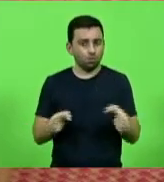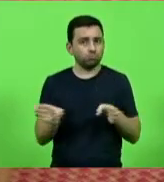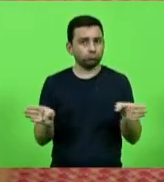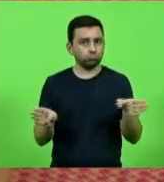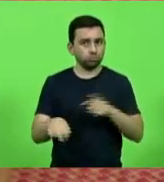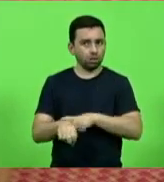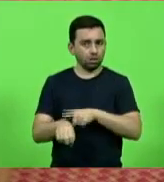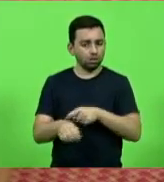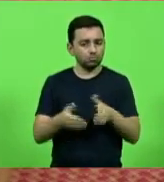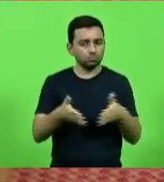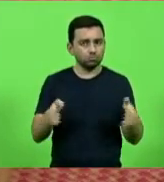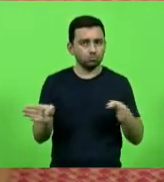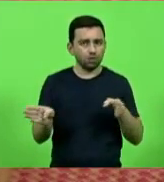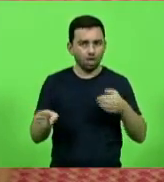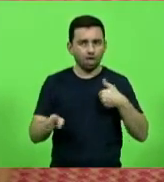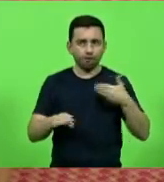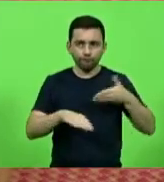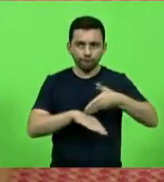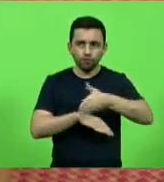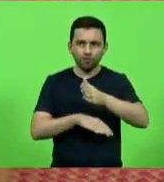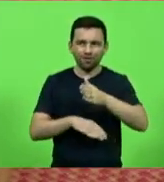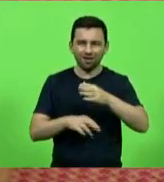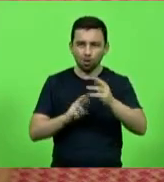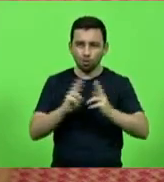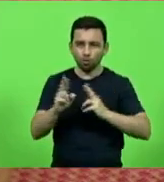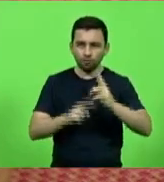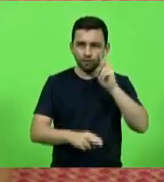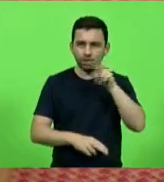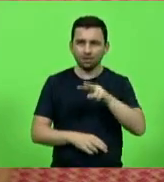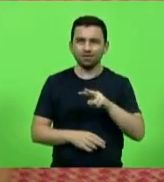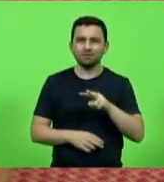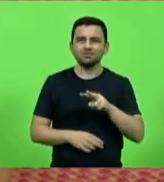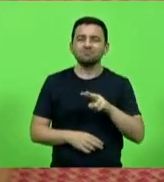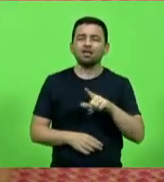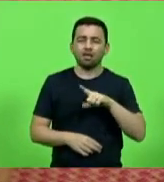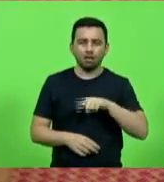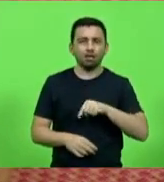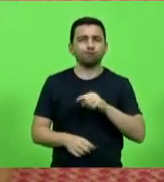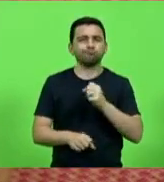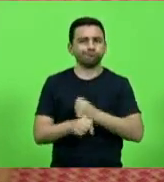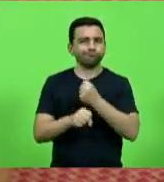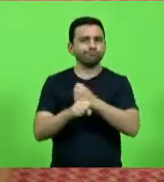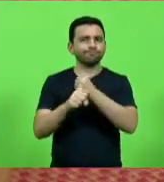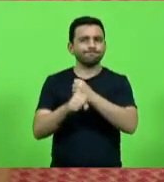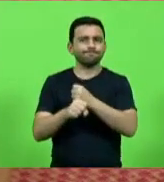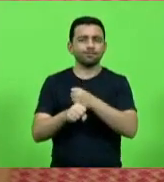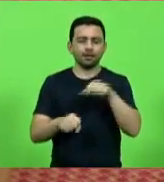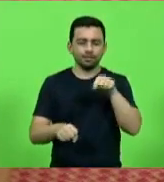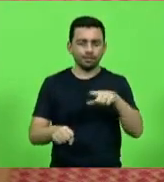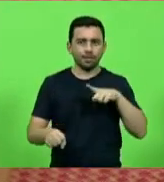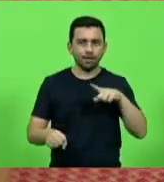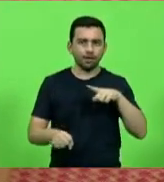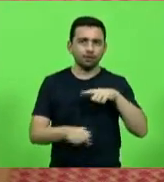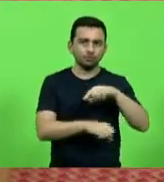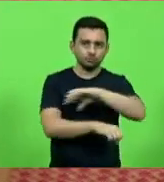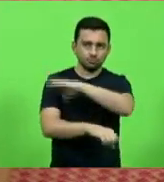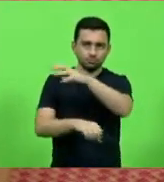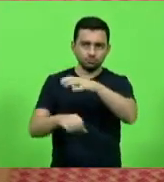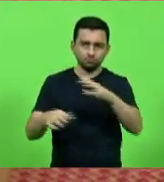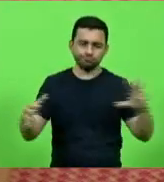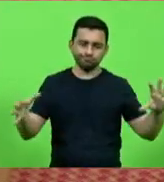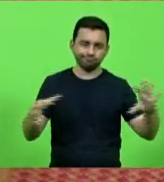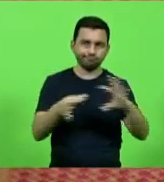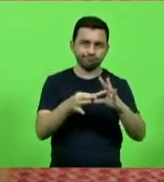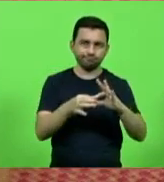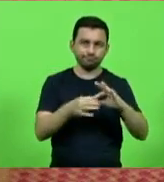passei lá na rodovia, e é uma obra que vai ligar a região serrana e o